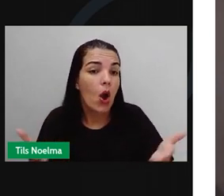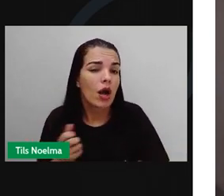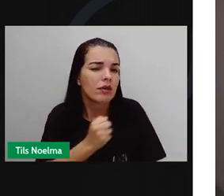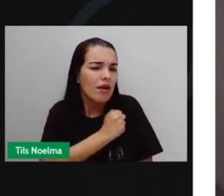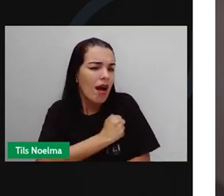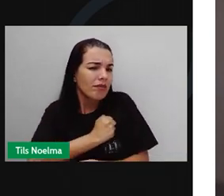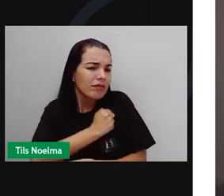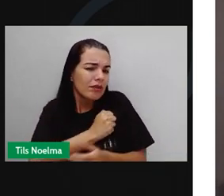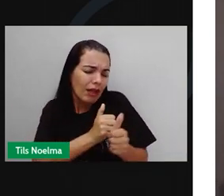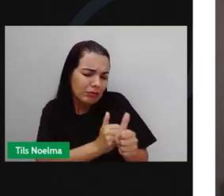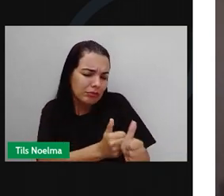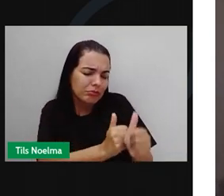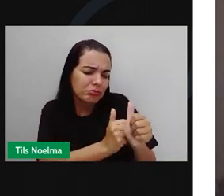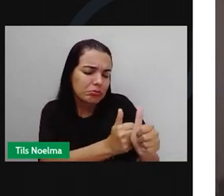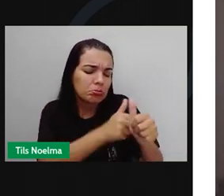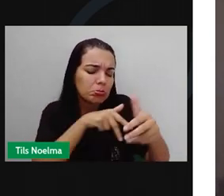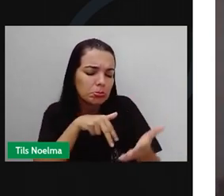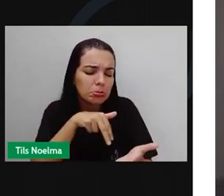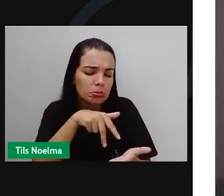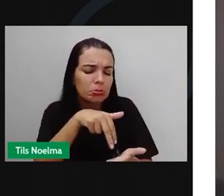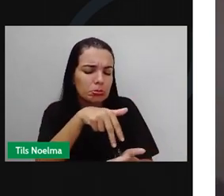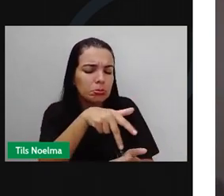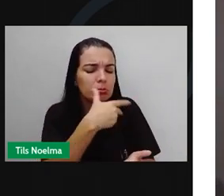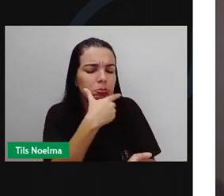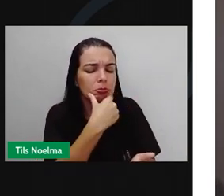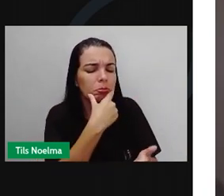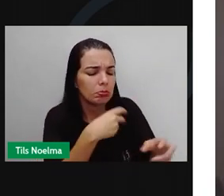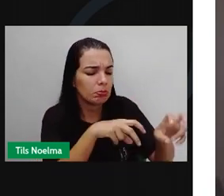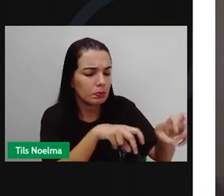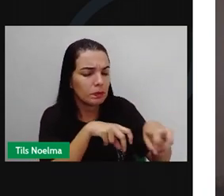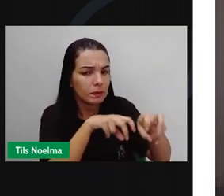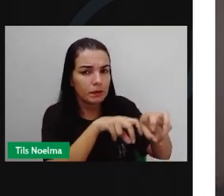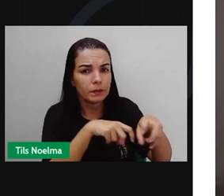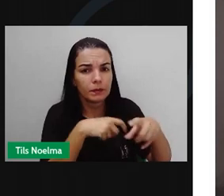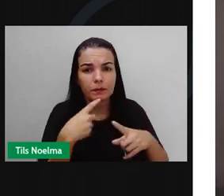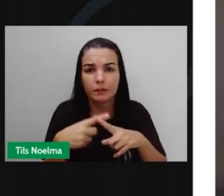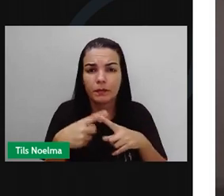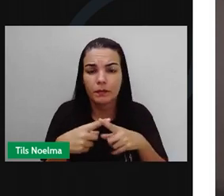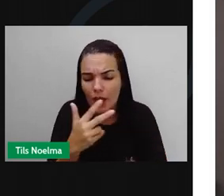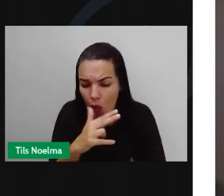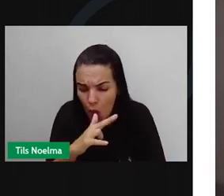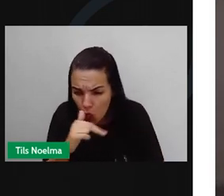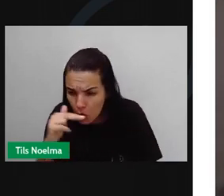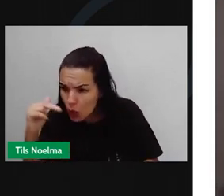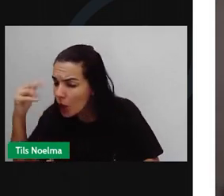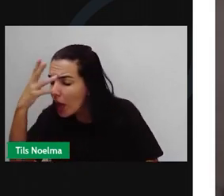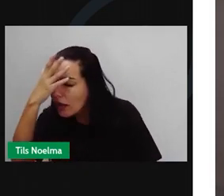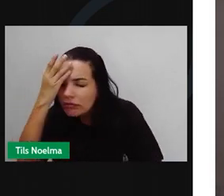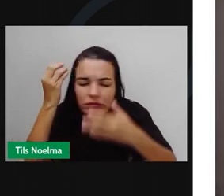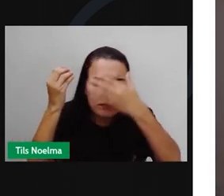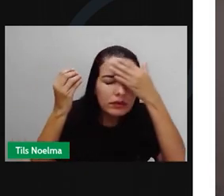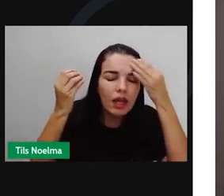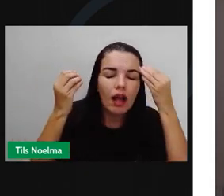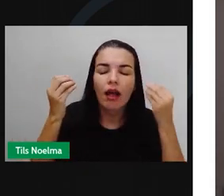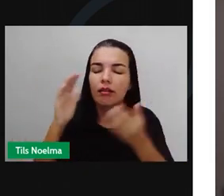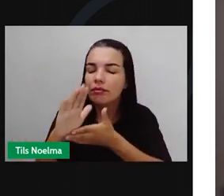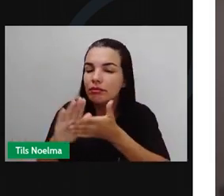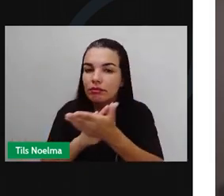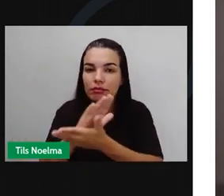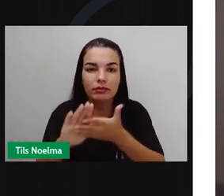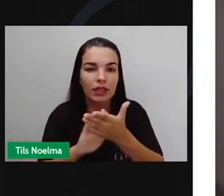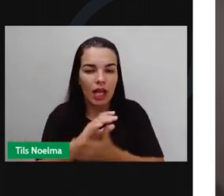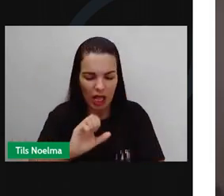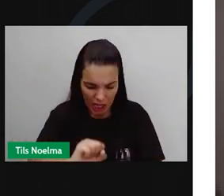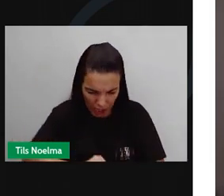acompanha os passos desse matuto, que não esquece o torrão nem sequer por um minuto, e